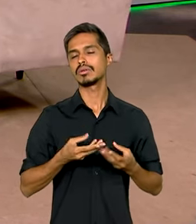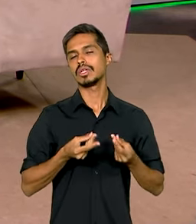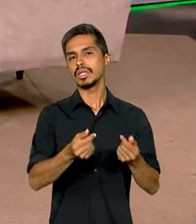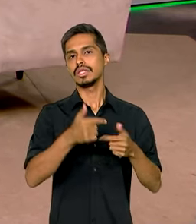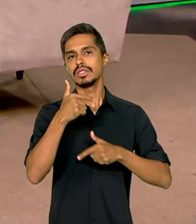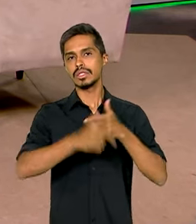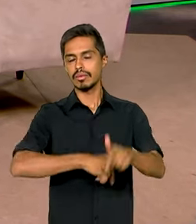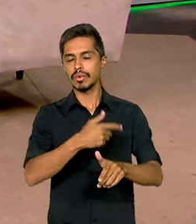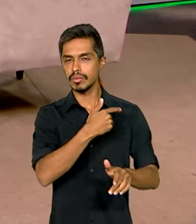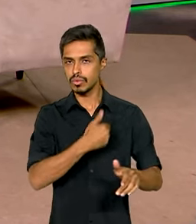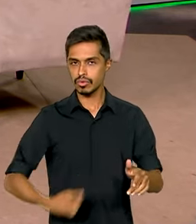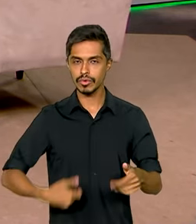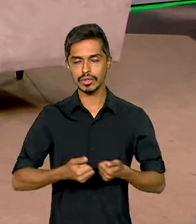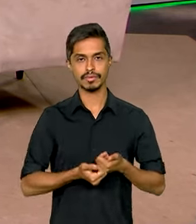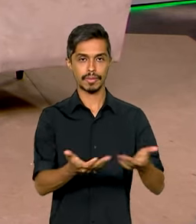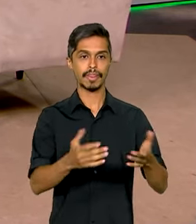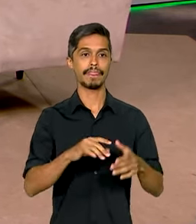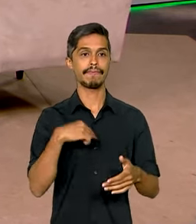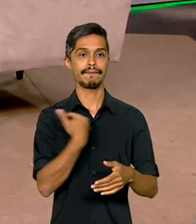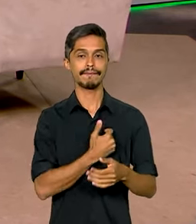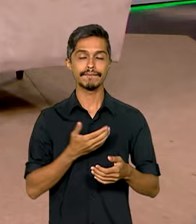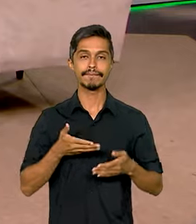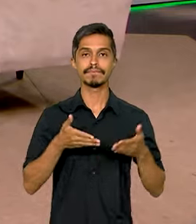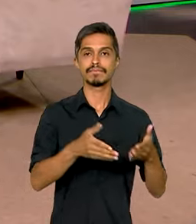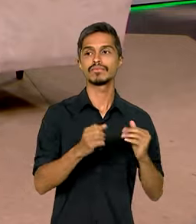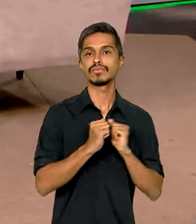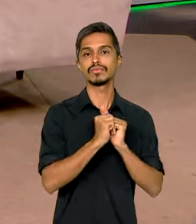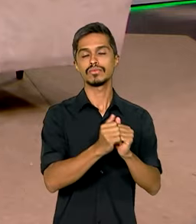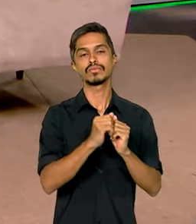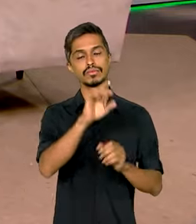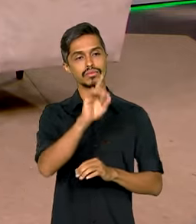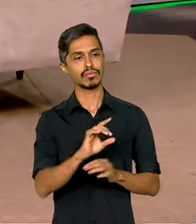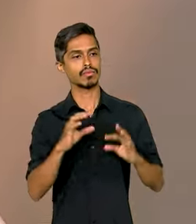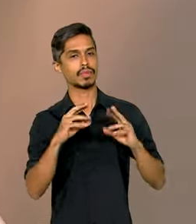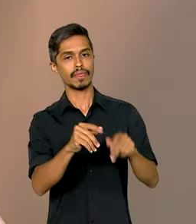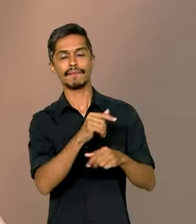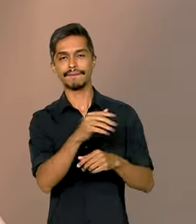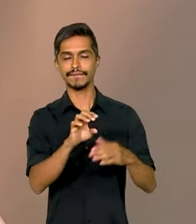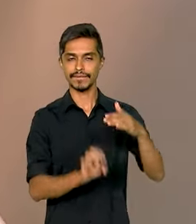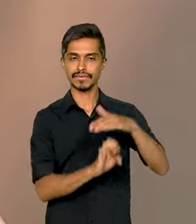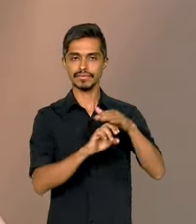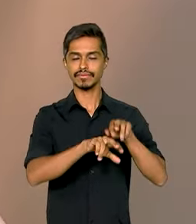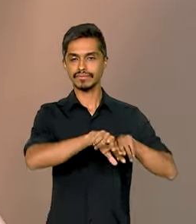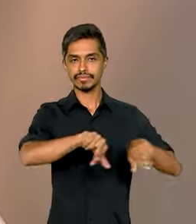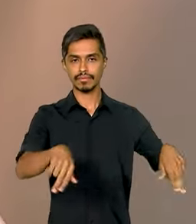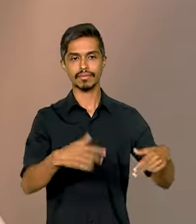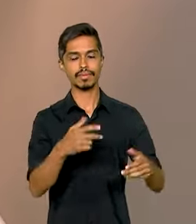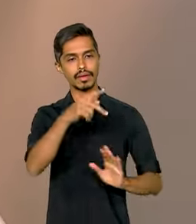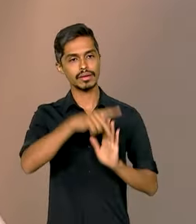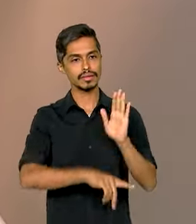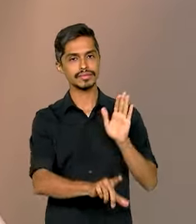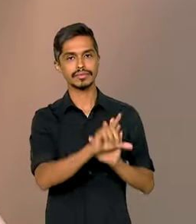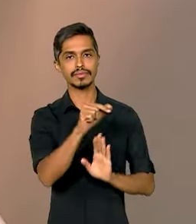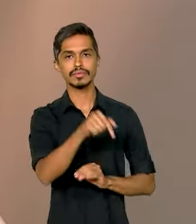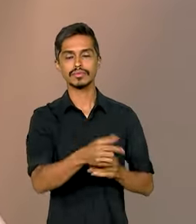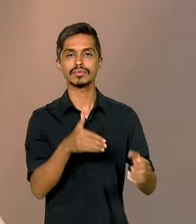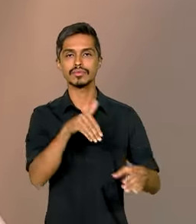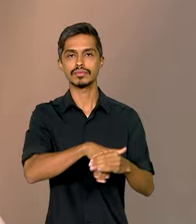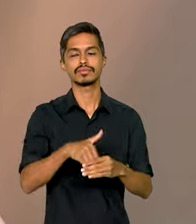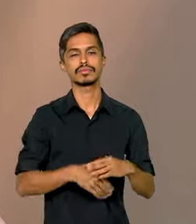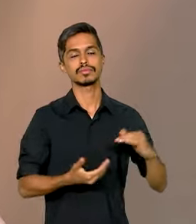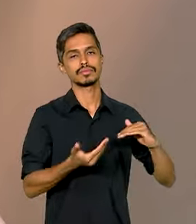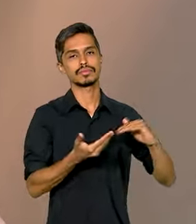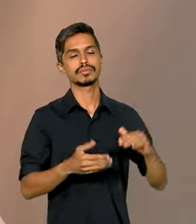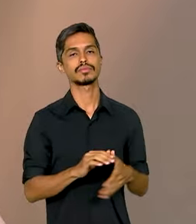Então, é nessa linha que a gente está atuando, junto com a diretoria de todas essas duas empresas, através de um projeto de lei votado no Congresso,